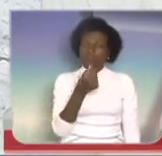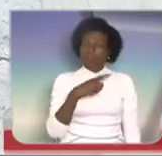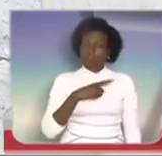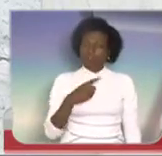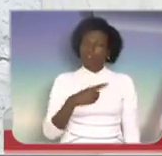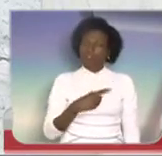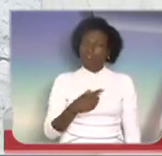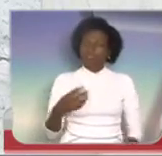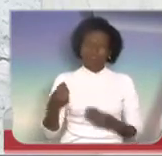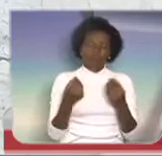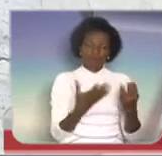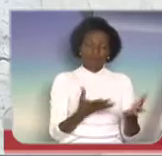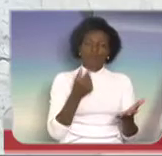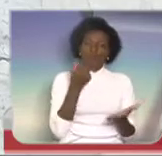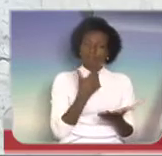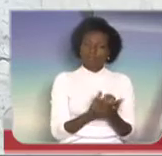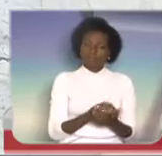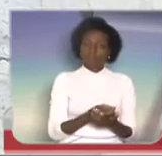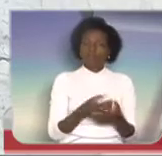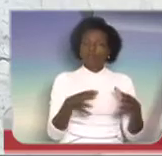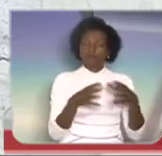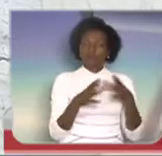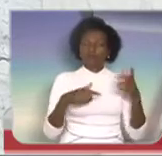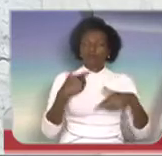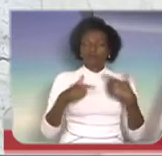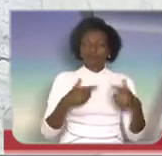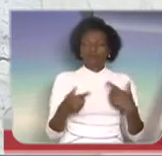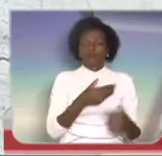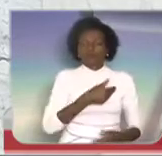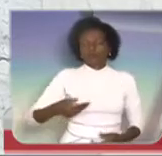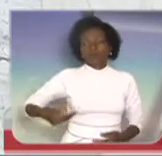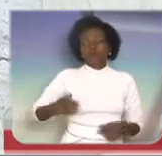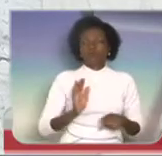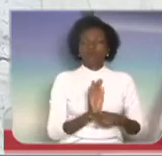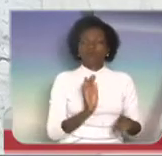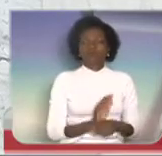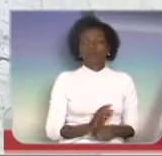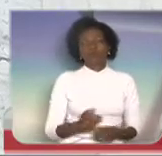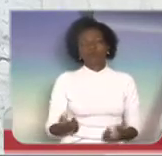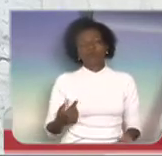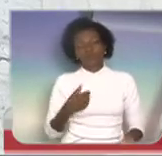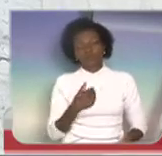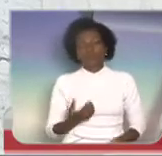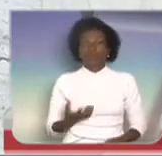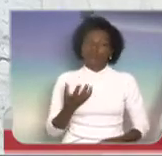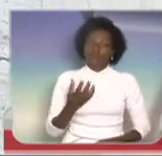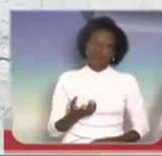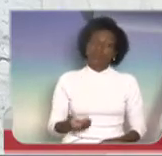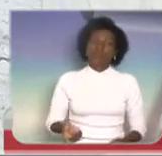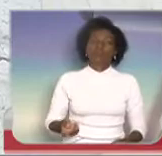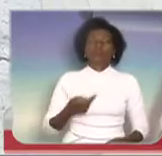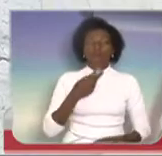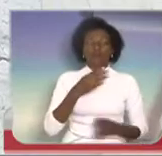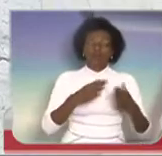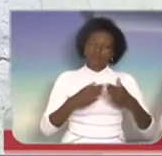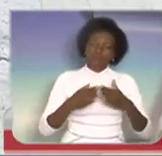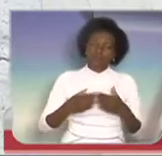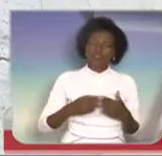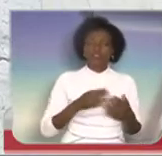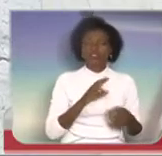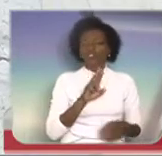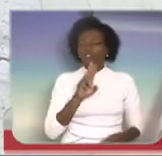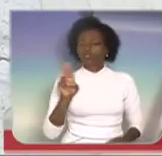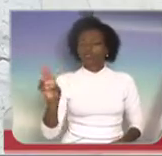reconhecer o trabalho do seu funcionalismo público. E eu quero aqui, mais uma vez, publicamente, pedir em nome da Polícia Militar.